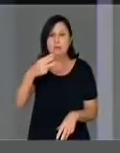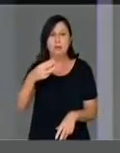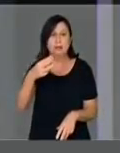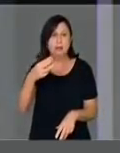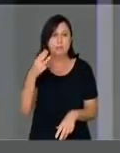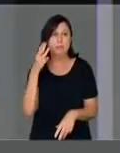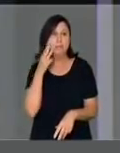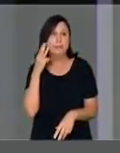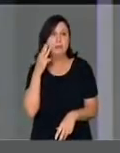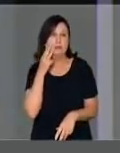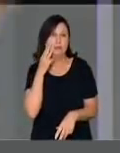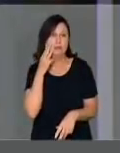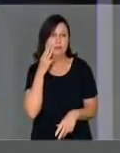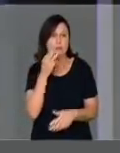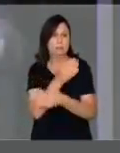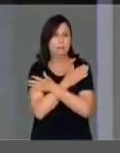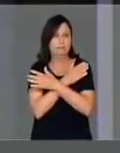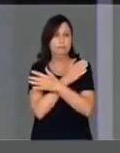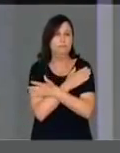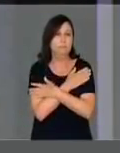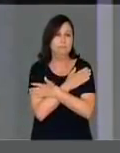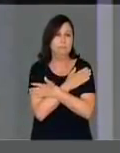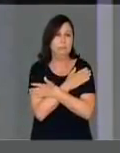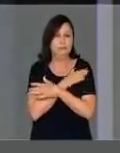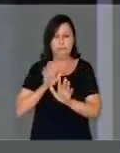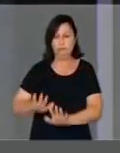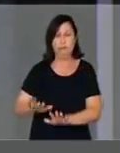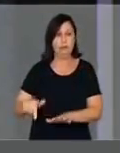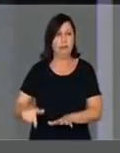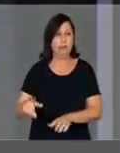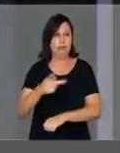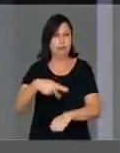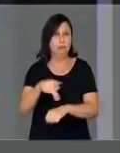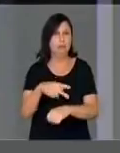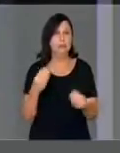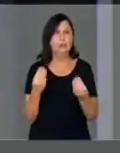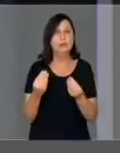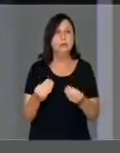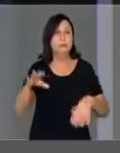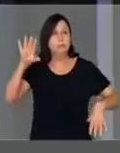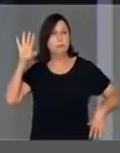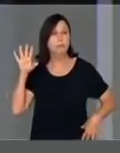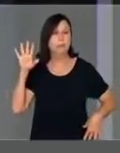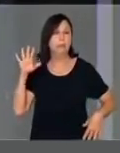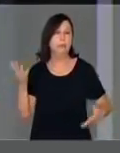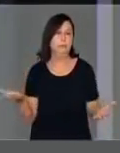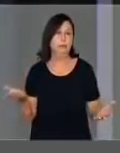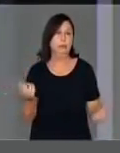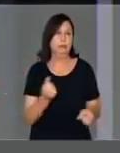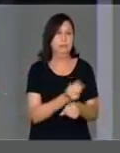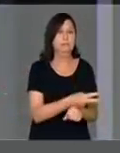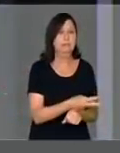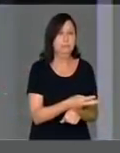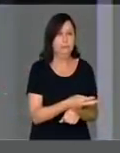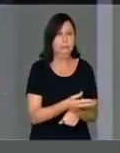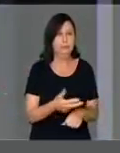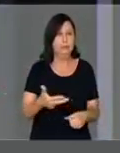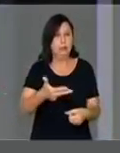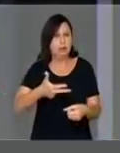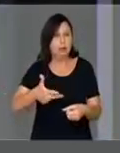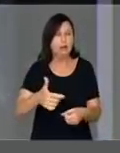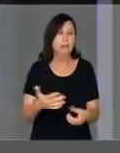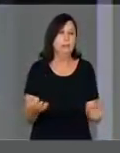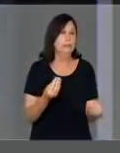vocês deixaram. Agora vem prometer 10 milhões de empregos? Passa o Lula de Peroba na cara. Antes de falar de